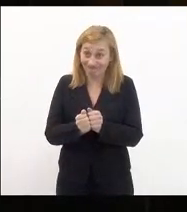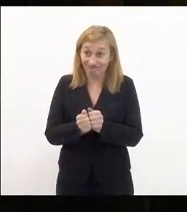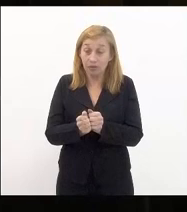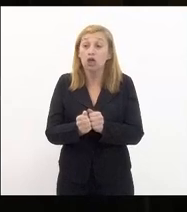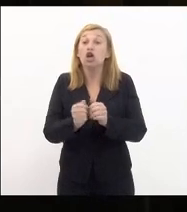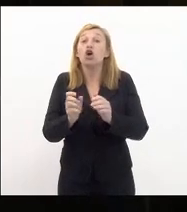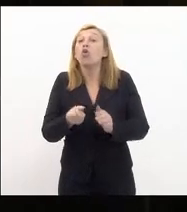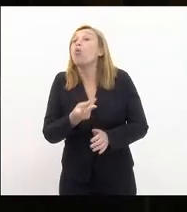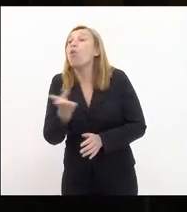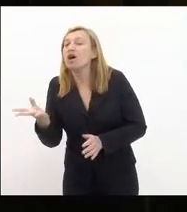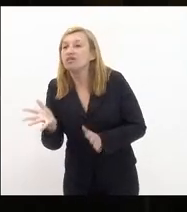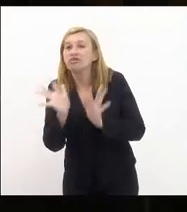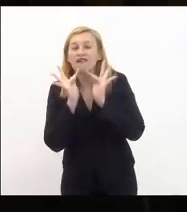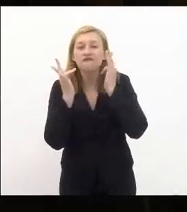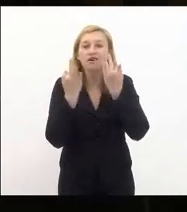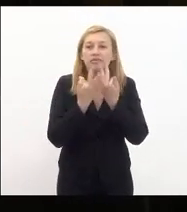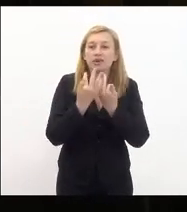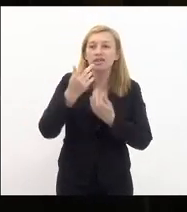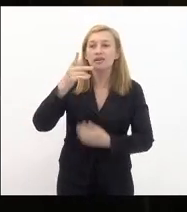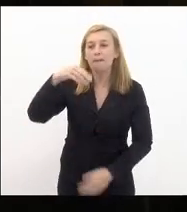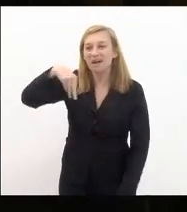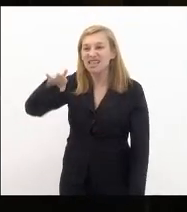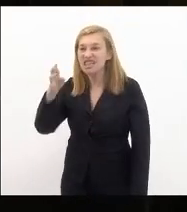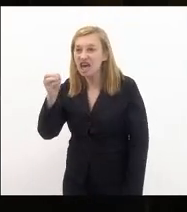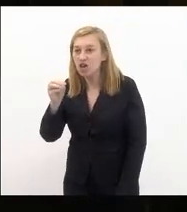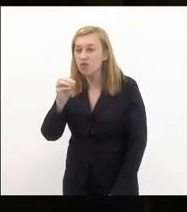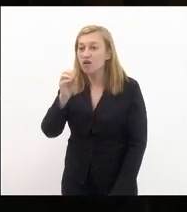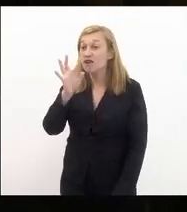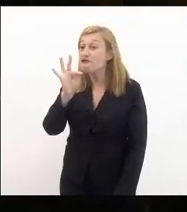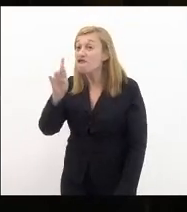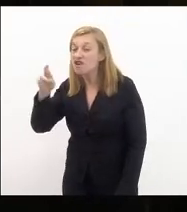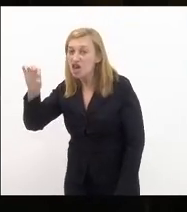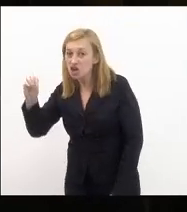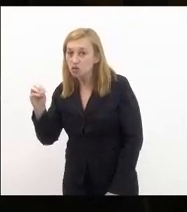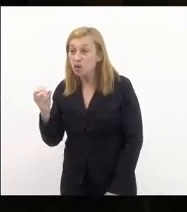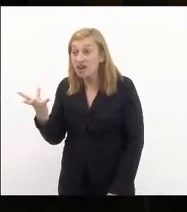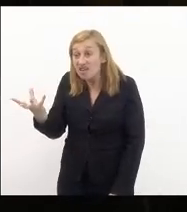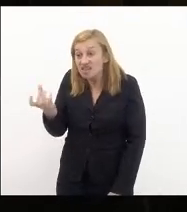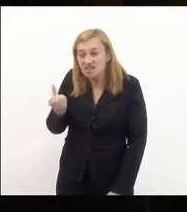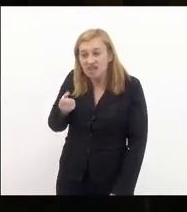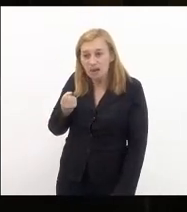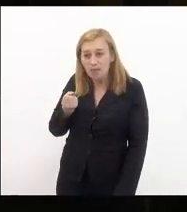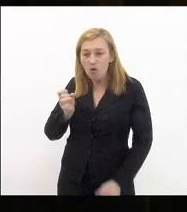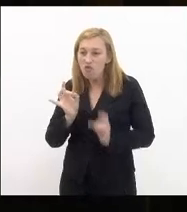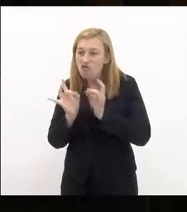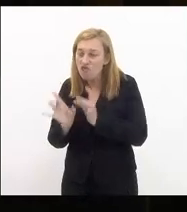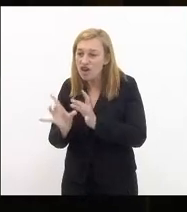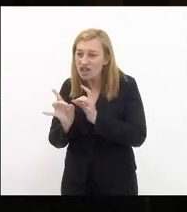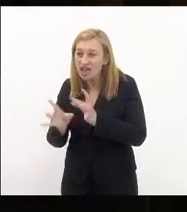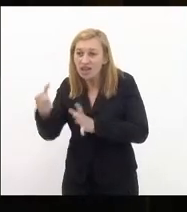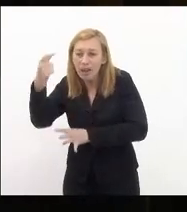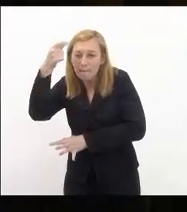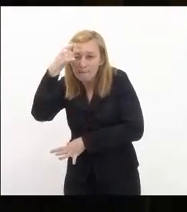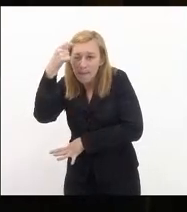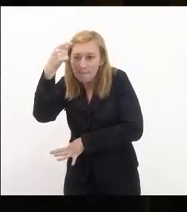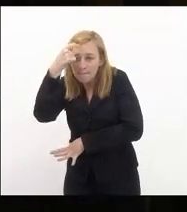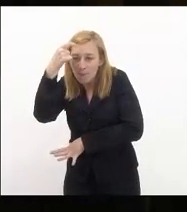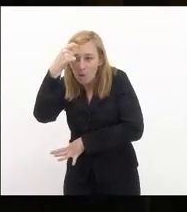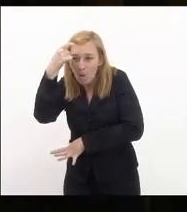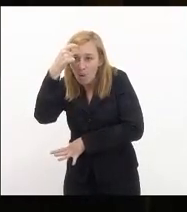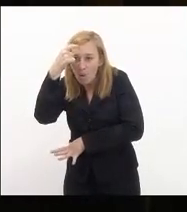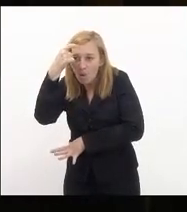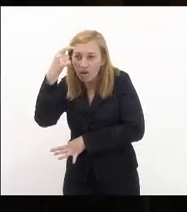família de Marcelo Freixo lucrou vendendo as memórias as